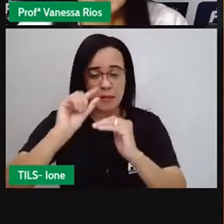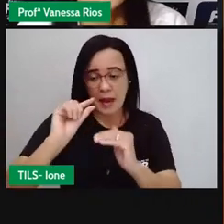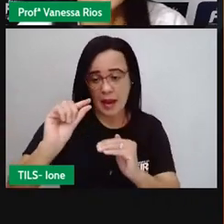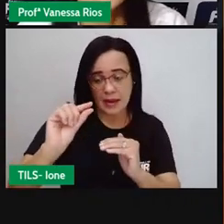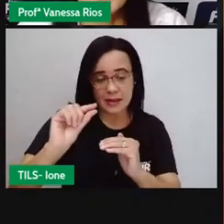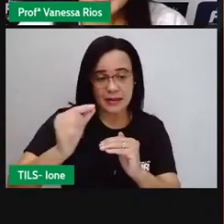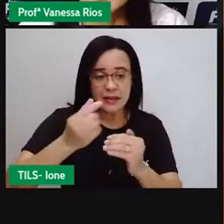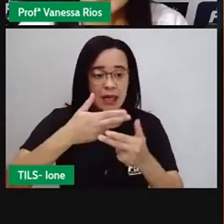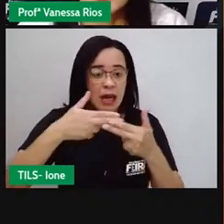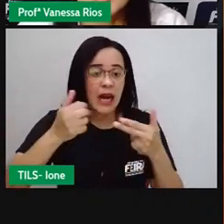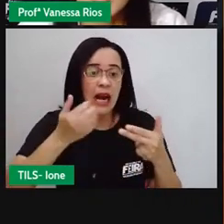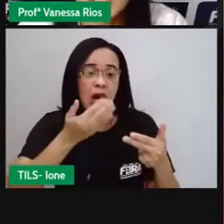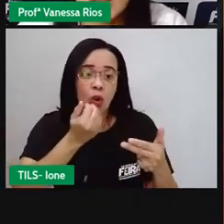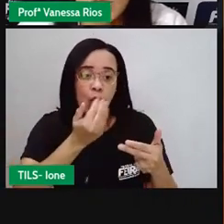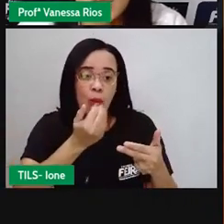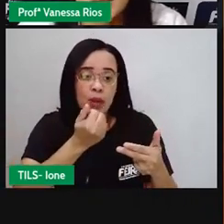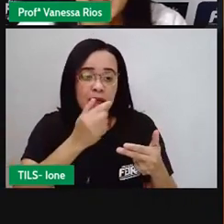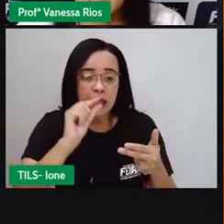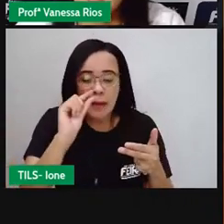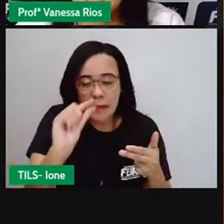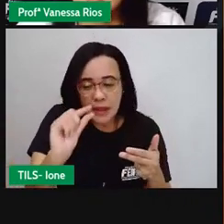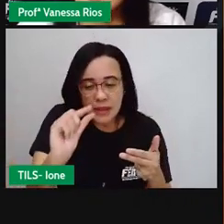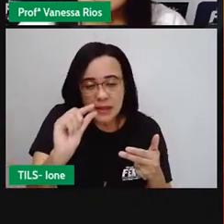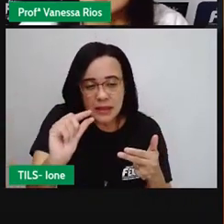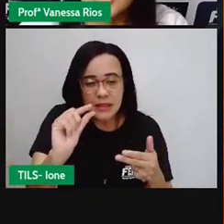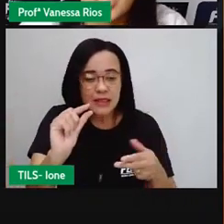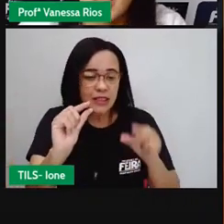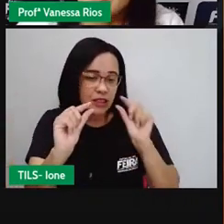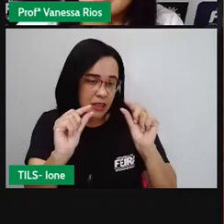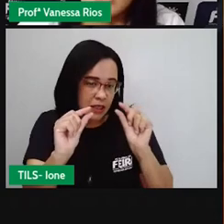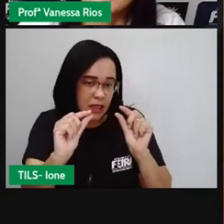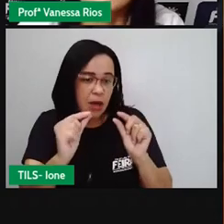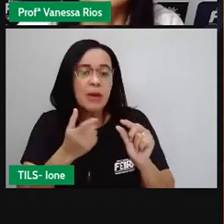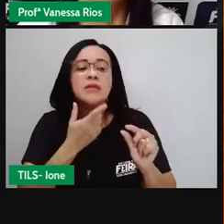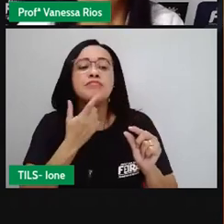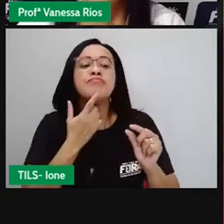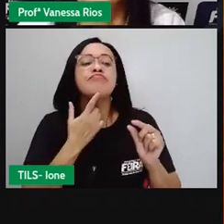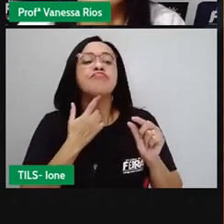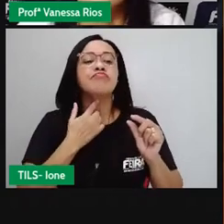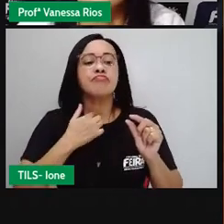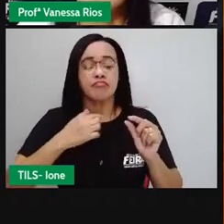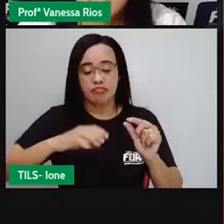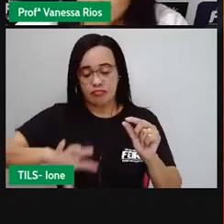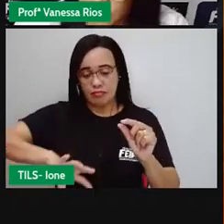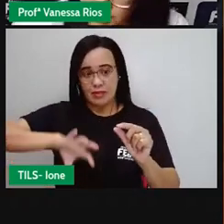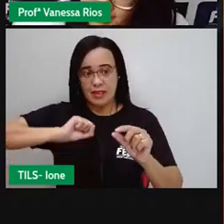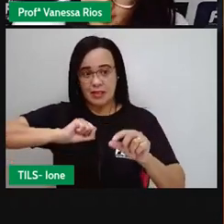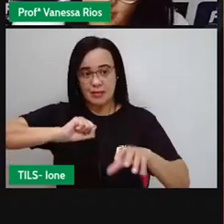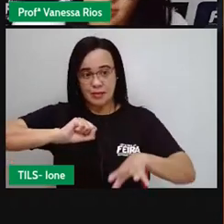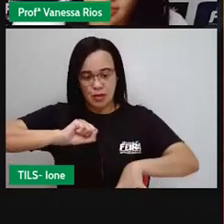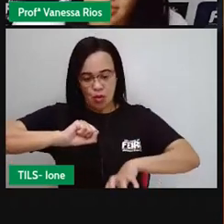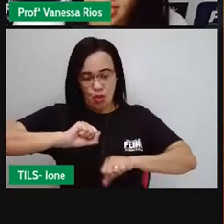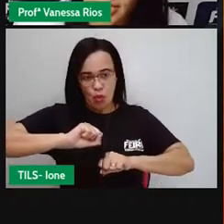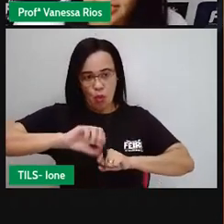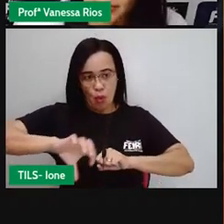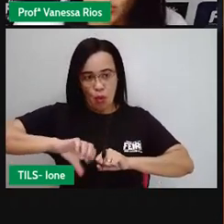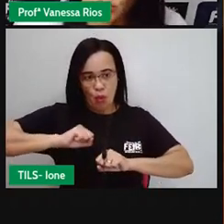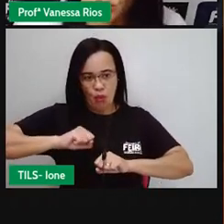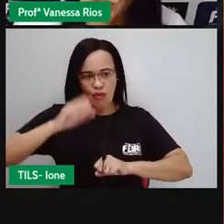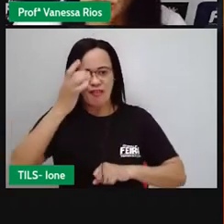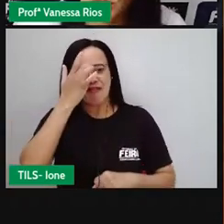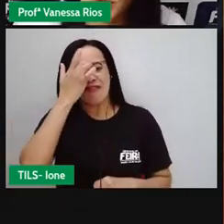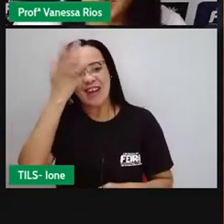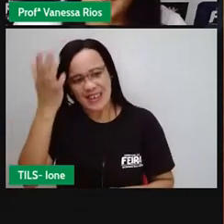transformar o alimento em partículas menores para que facilite ali a absorção dos nutrientes. E aí